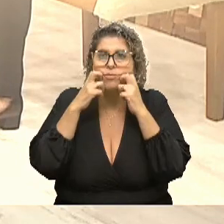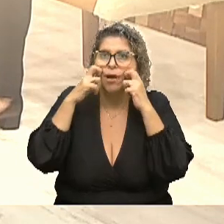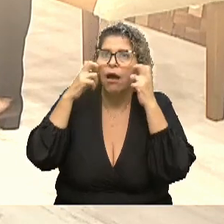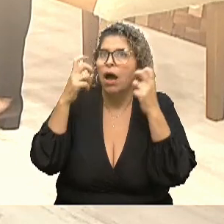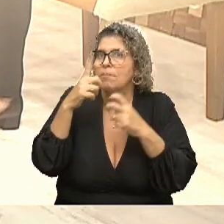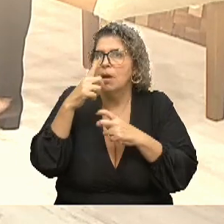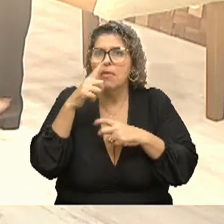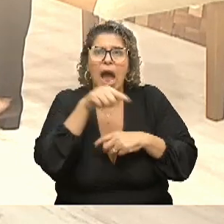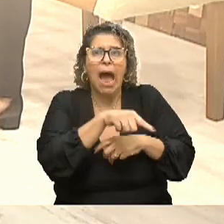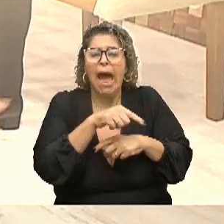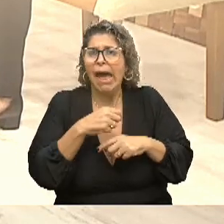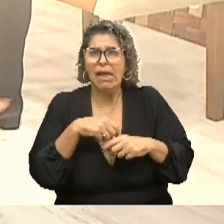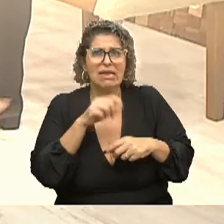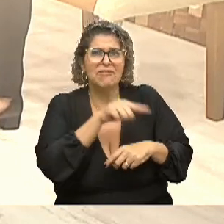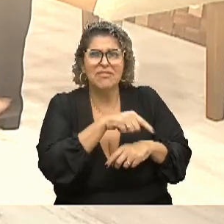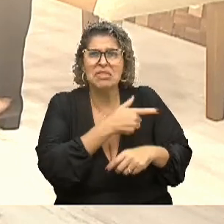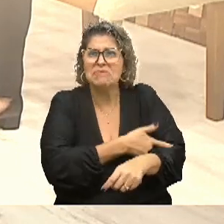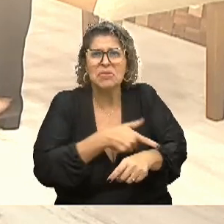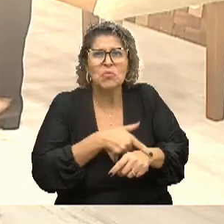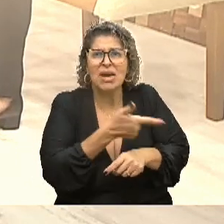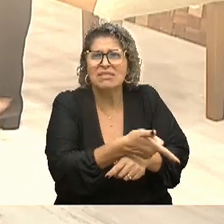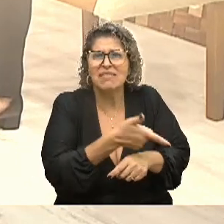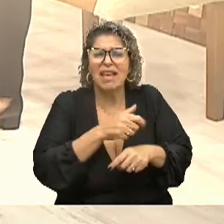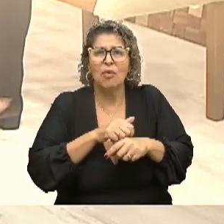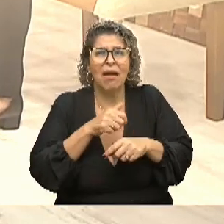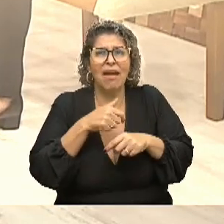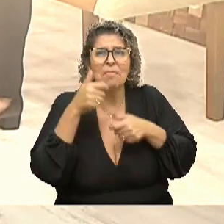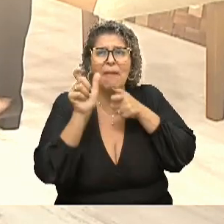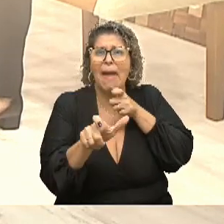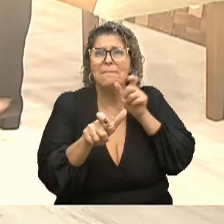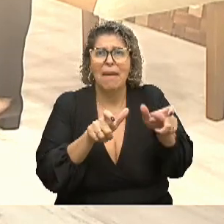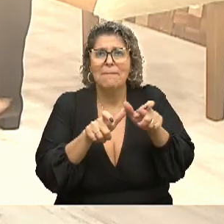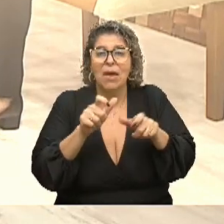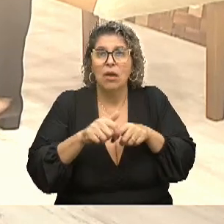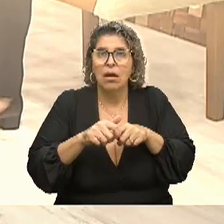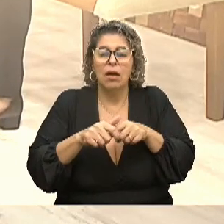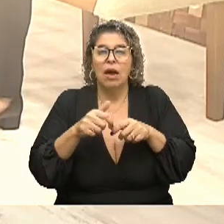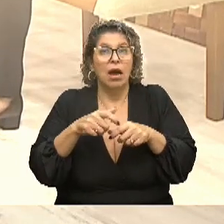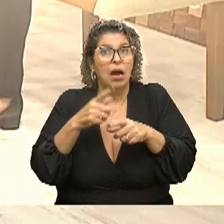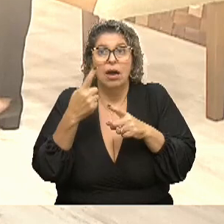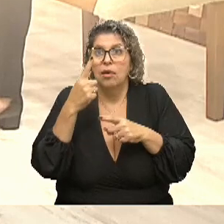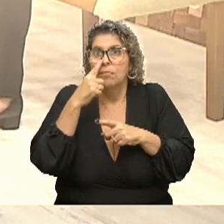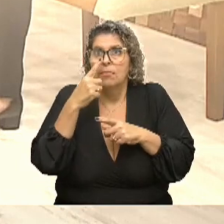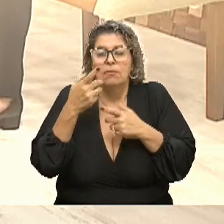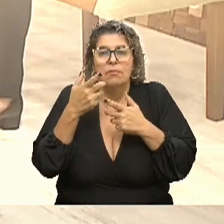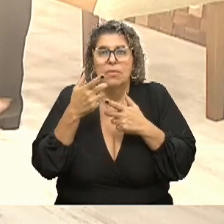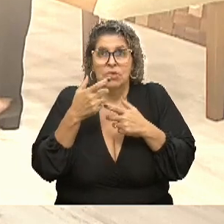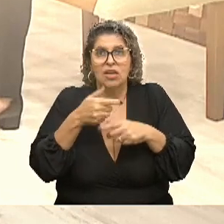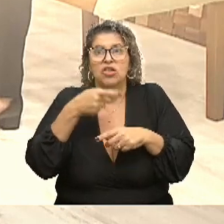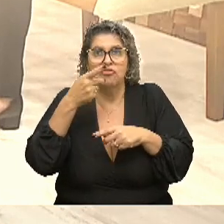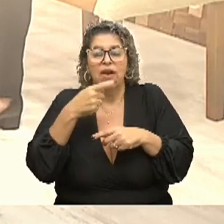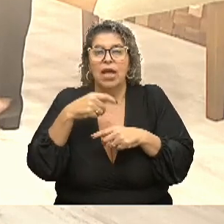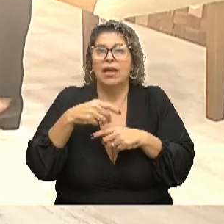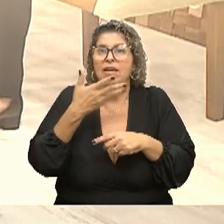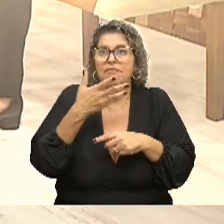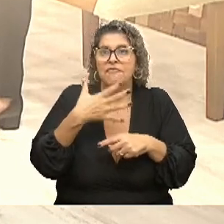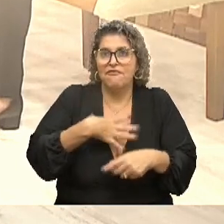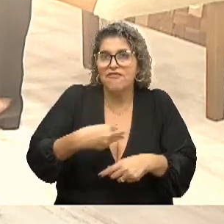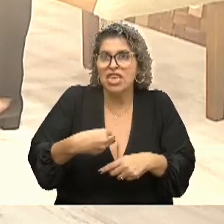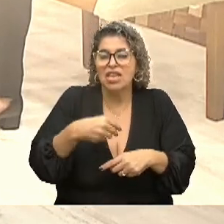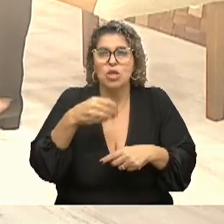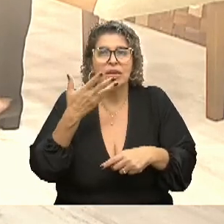Ah, é o mal educado, isso ou aquilo. Ou a criança se desorganiza, o próprio adulto. Porque a gente fala muito nas crianças, mas a gente tem uma gama